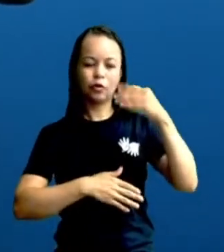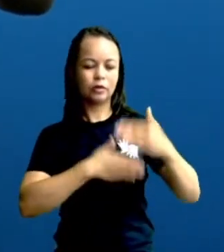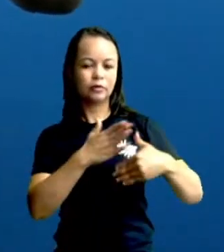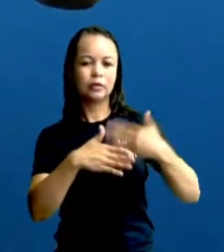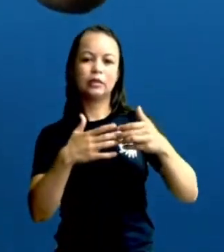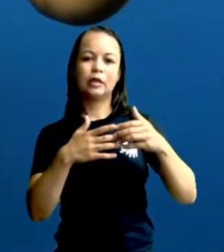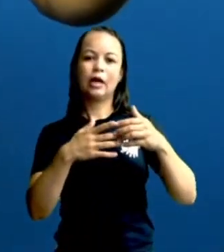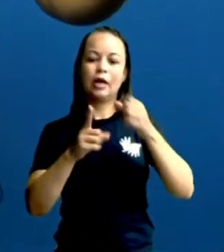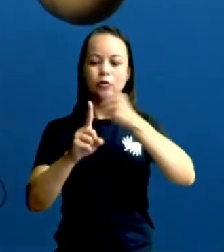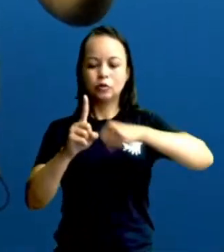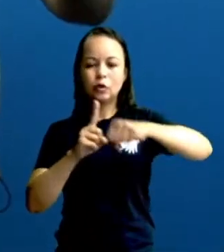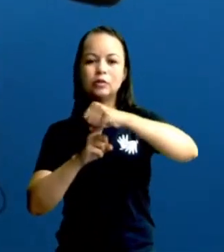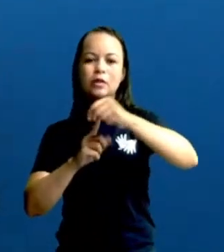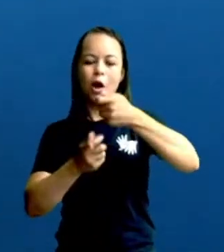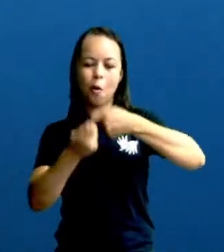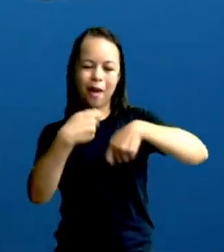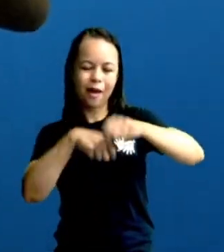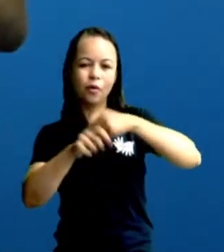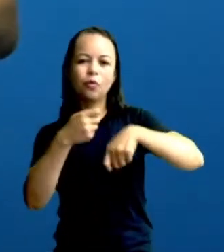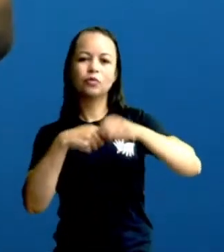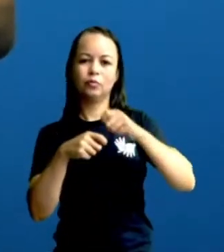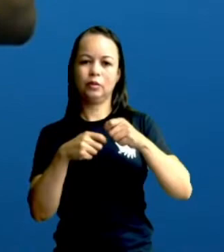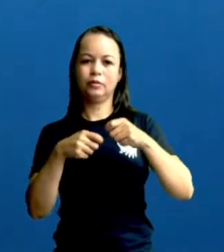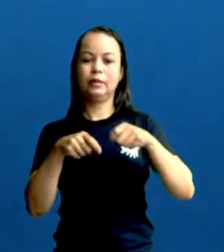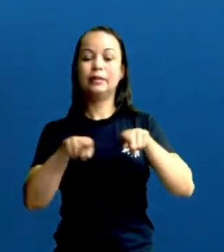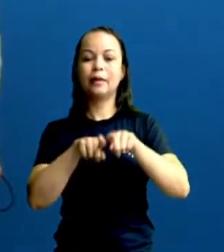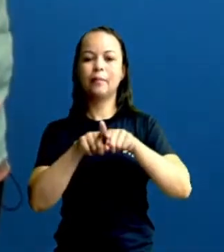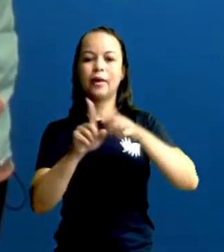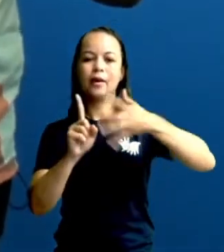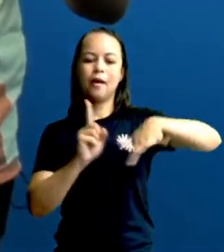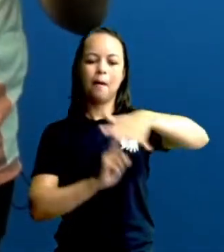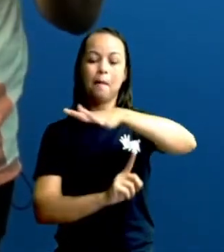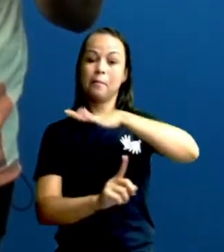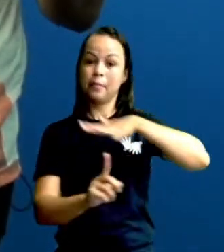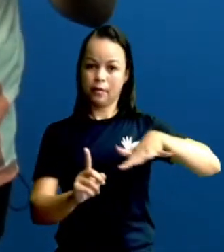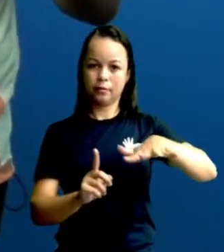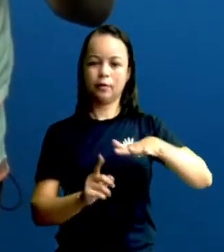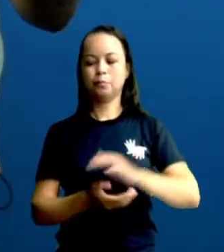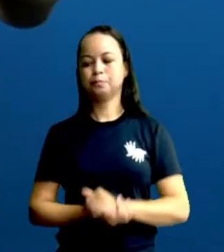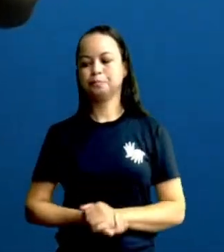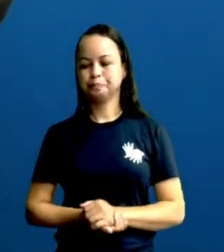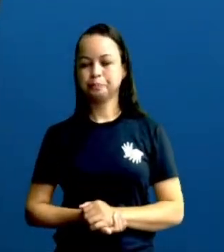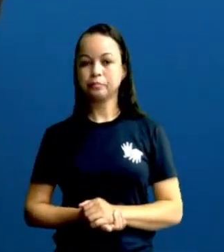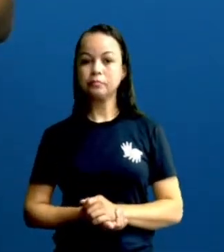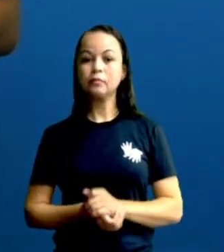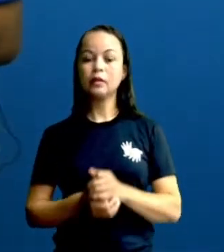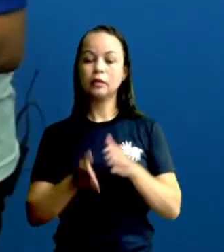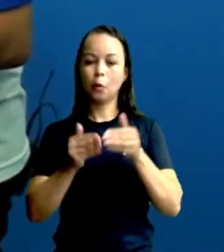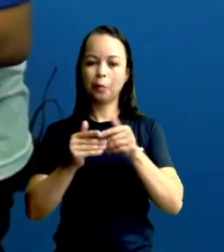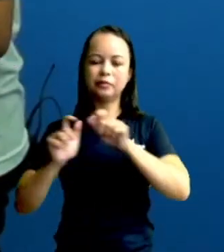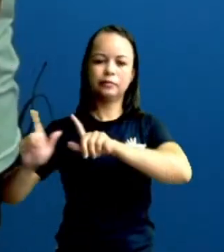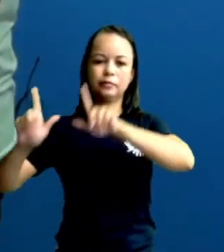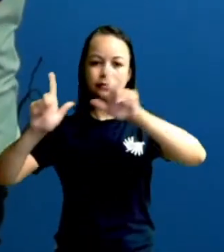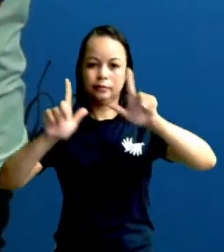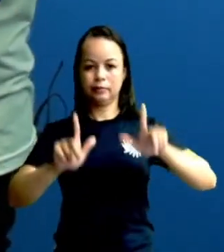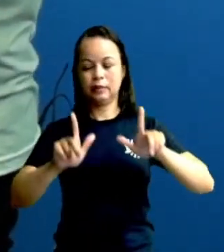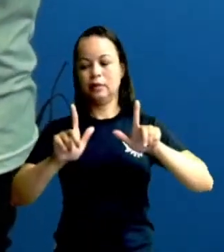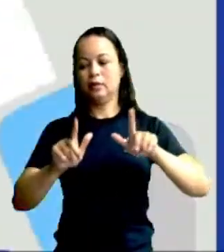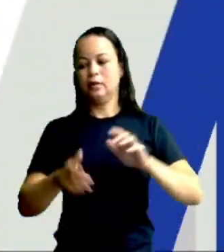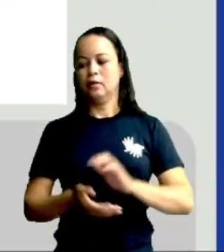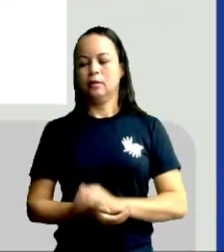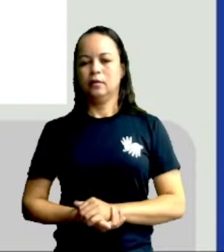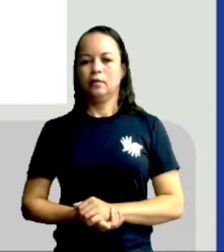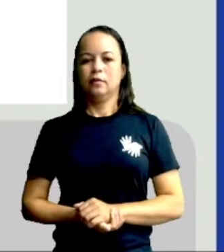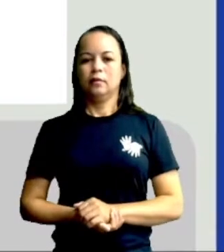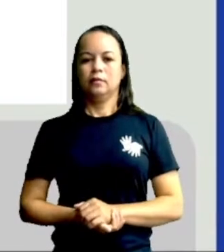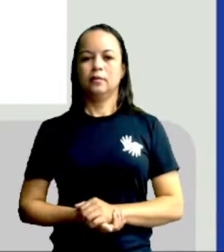viés social, econômico e ambiental. Por favor, produção, eu já vou pedir para ir para o nosso próximo slide e já abrir essa imagem